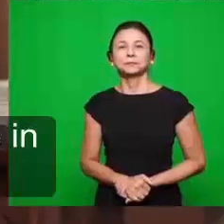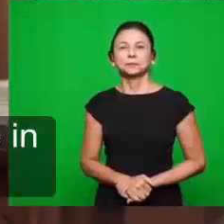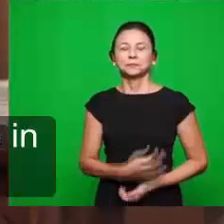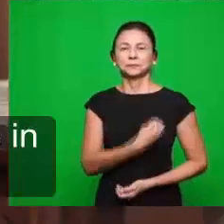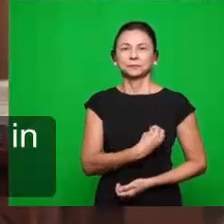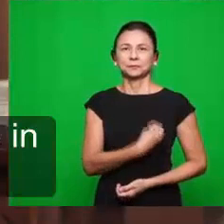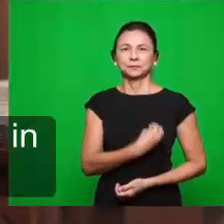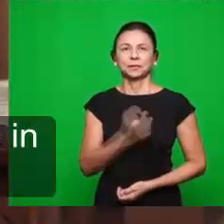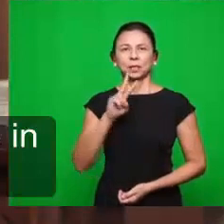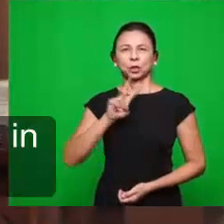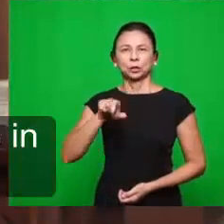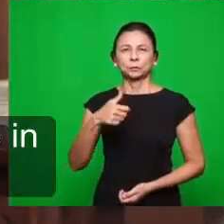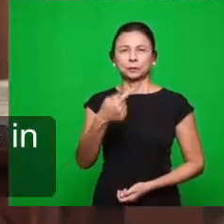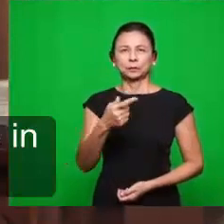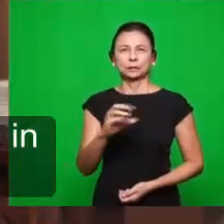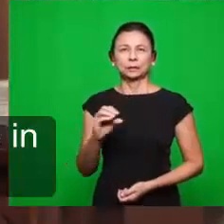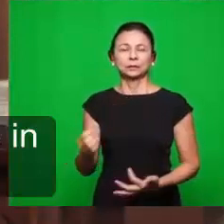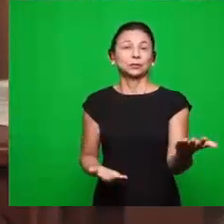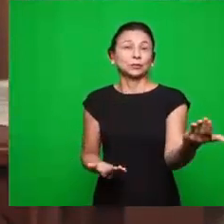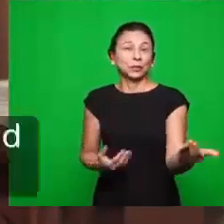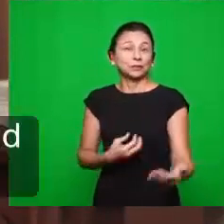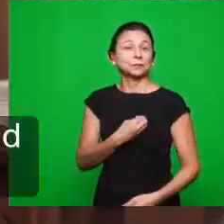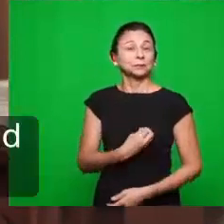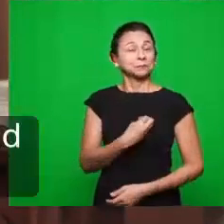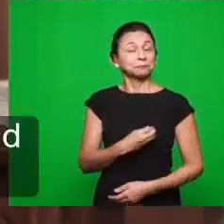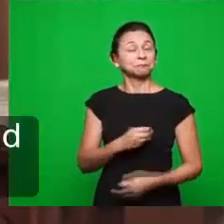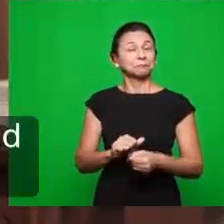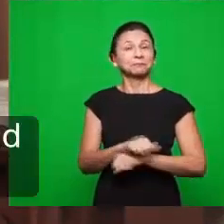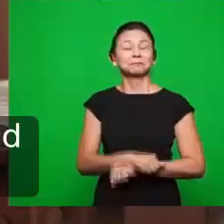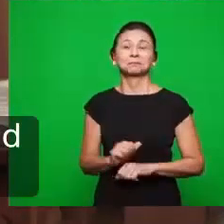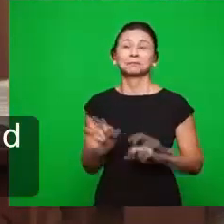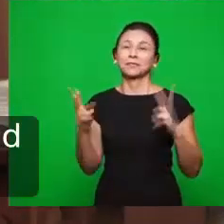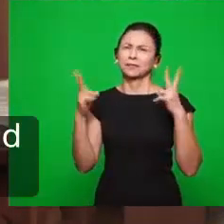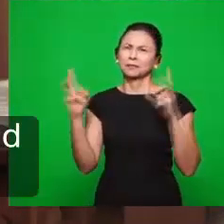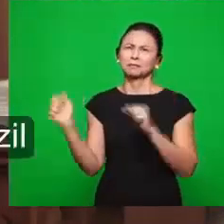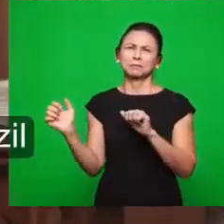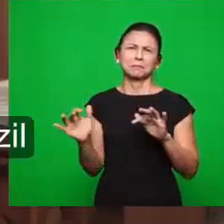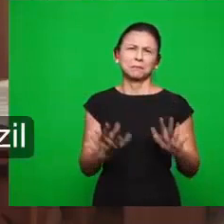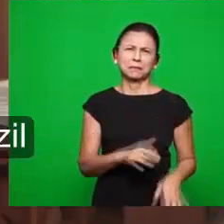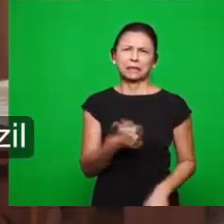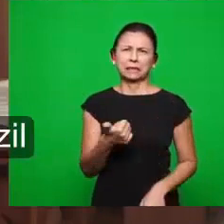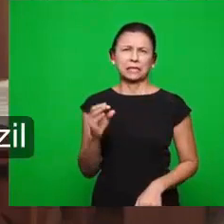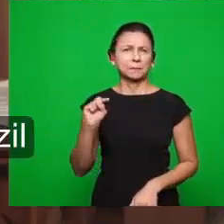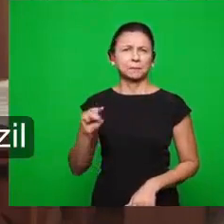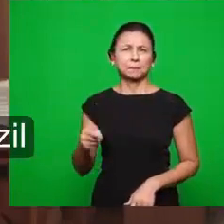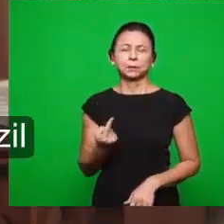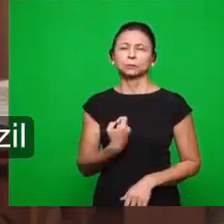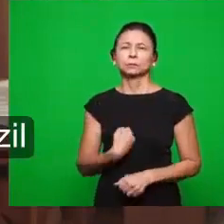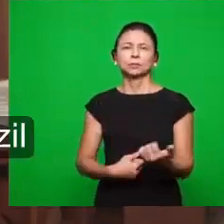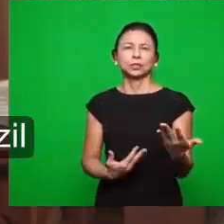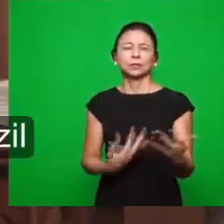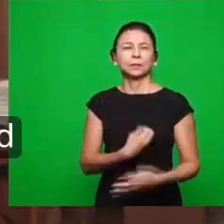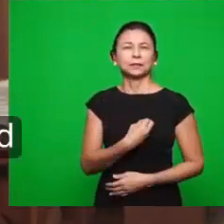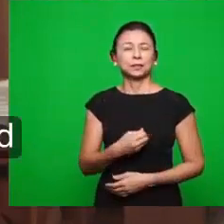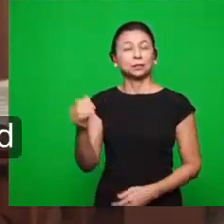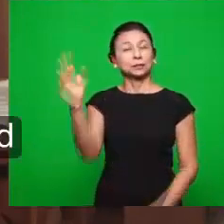participação de 2.700 jovens ali em Cariacica. Grande vitória, tivemos em torno de 10 mil jovens participando, além de